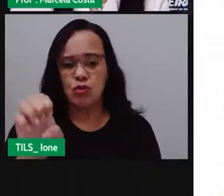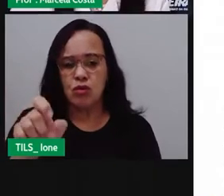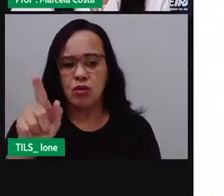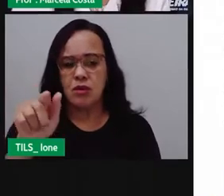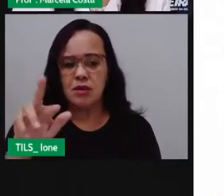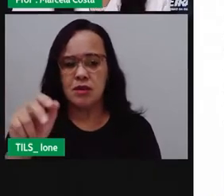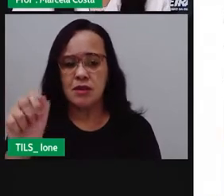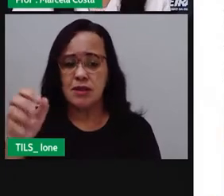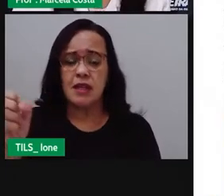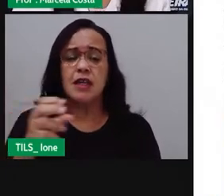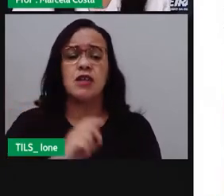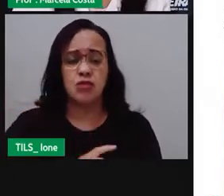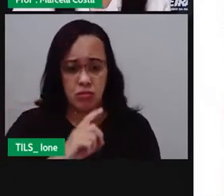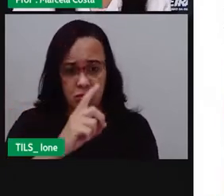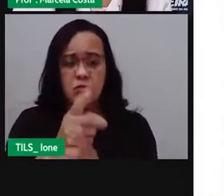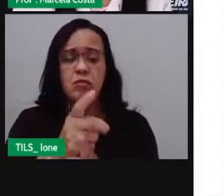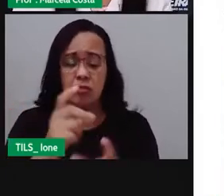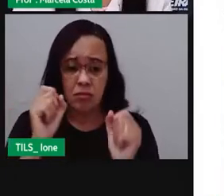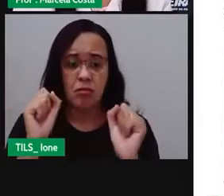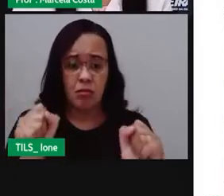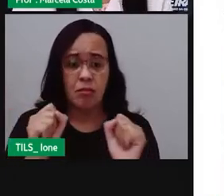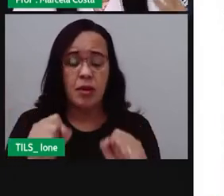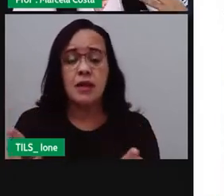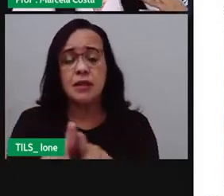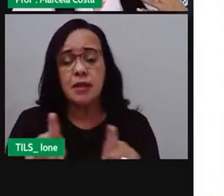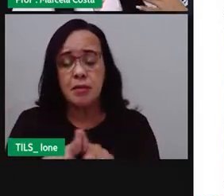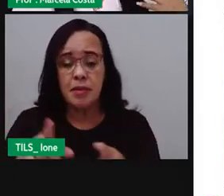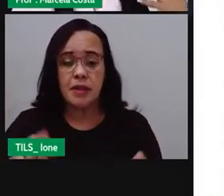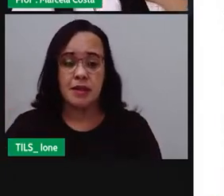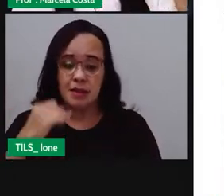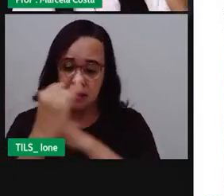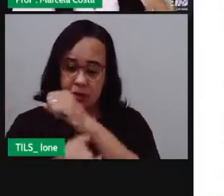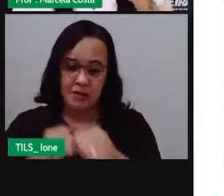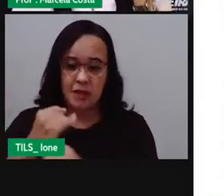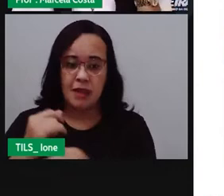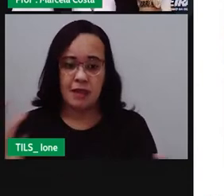também vai encontrar essas informações de acesso tanto